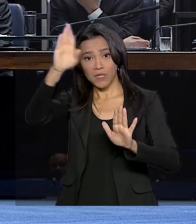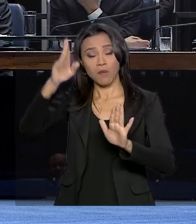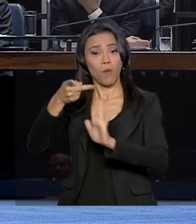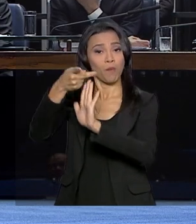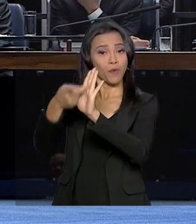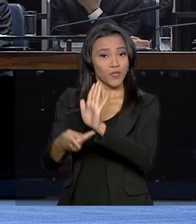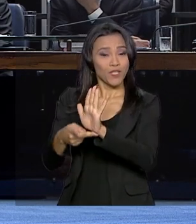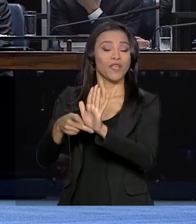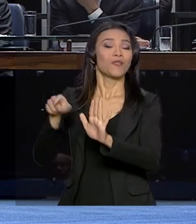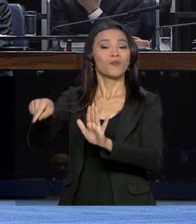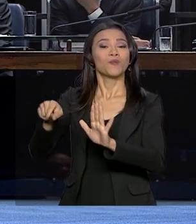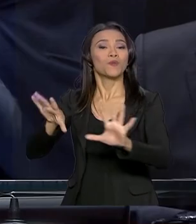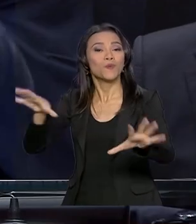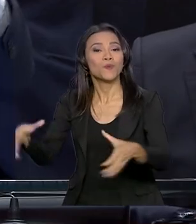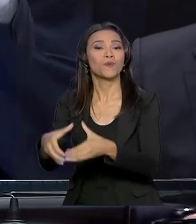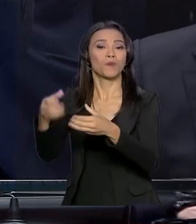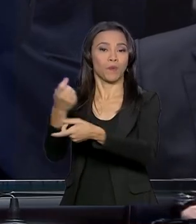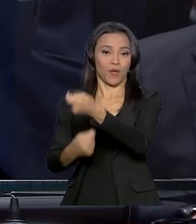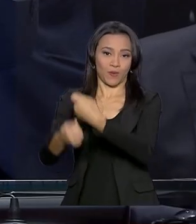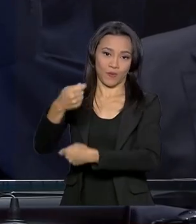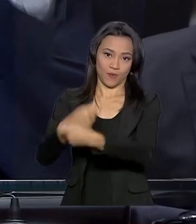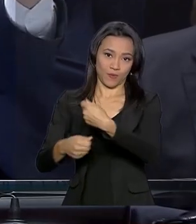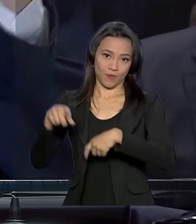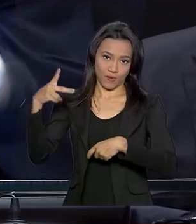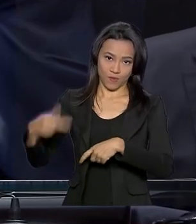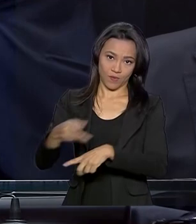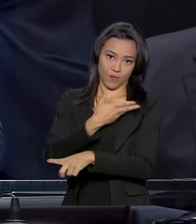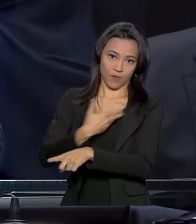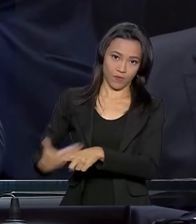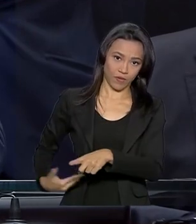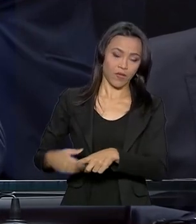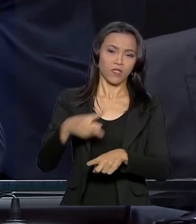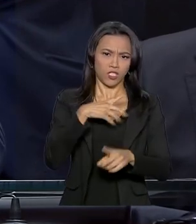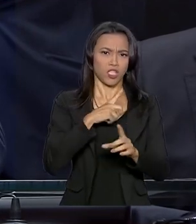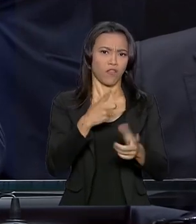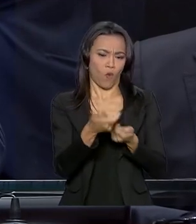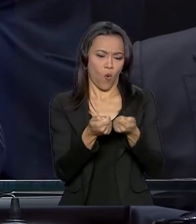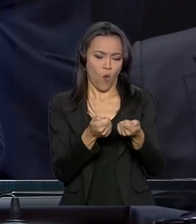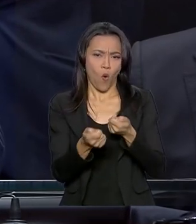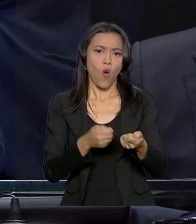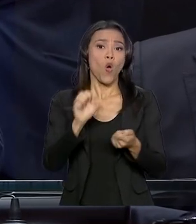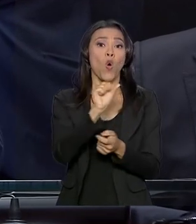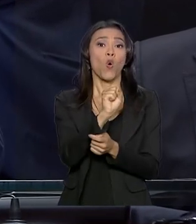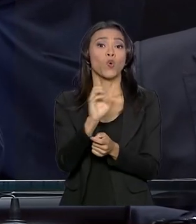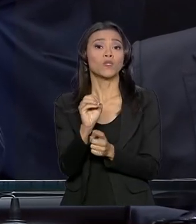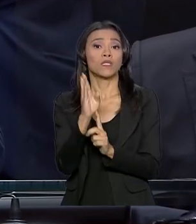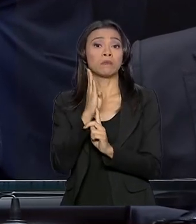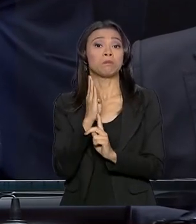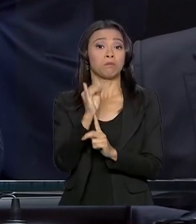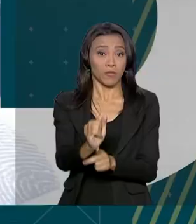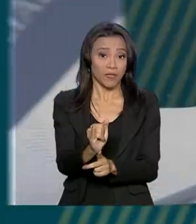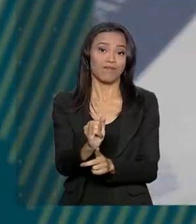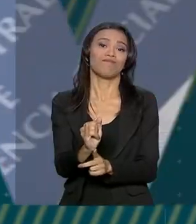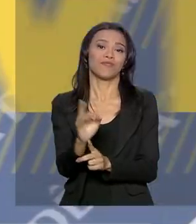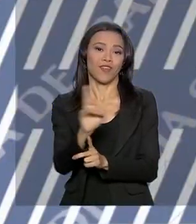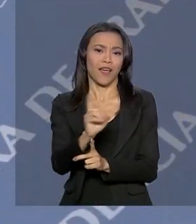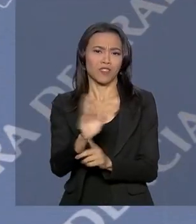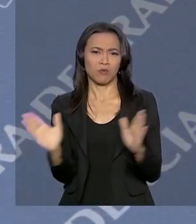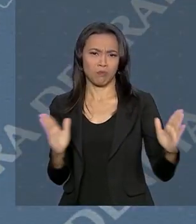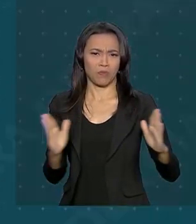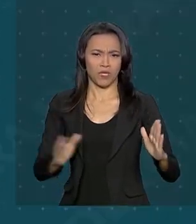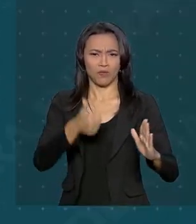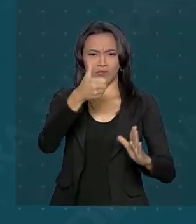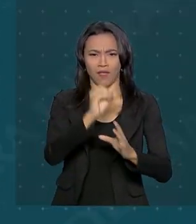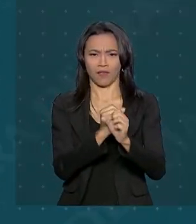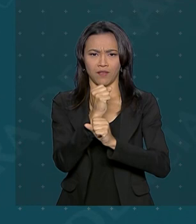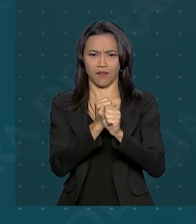reverter o endividamento do Estado. Estima-se uma economia de R 800 bilhões em 10 anos. As novas